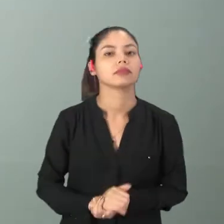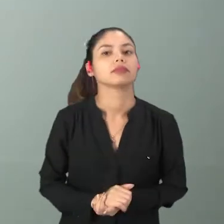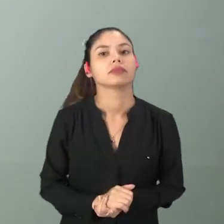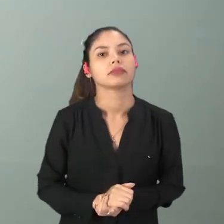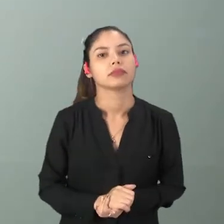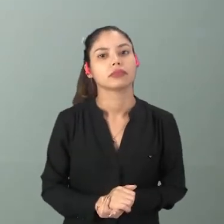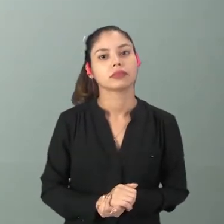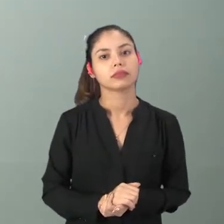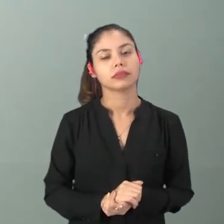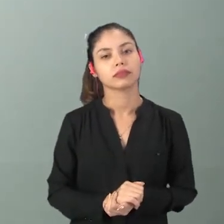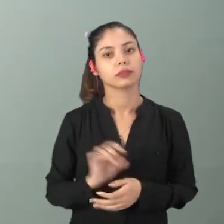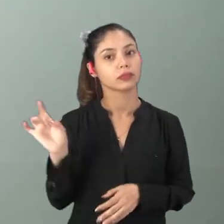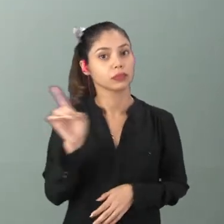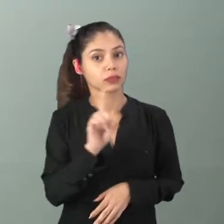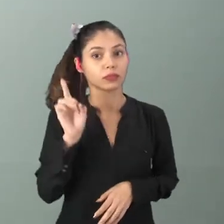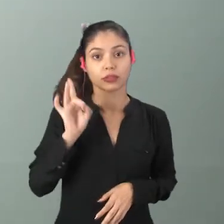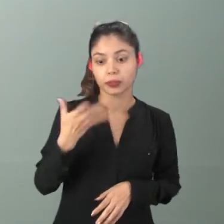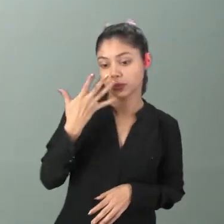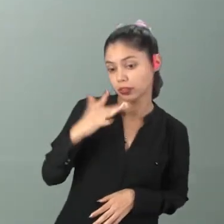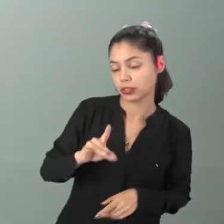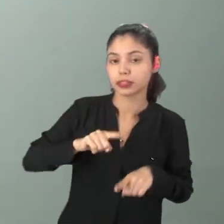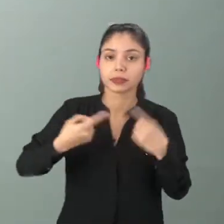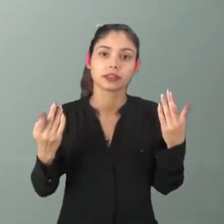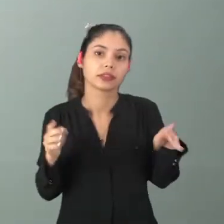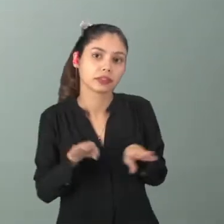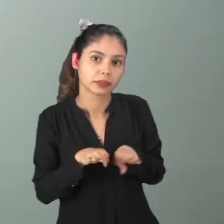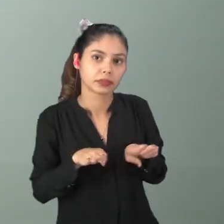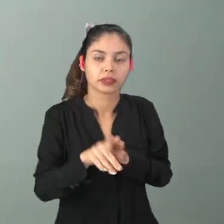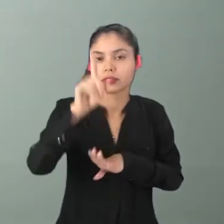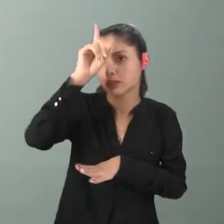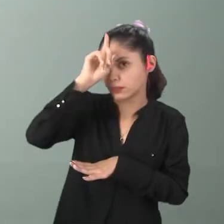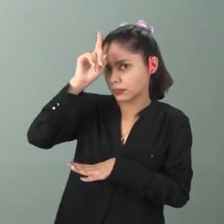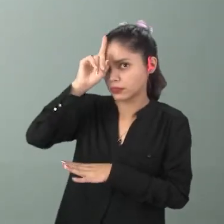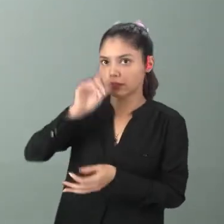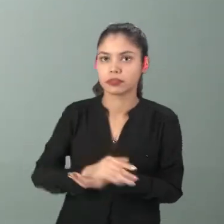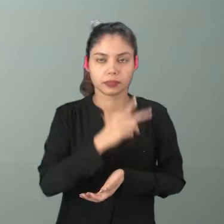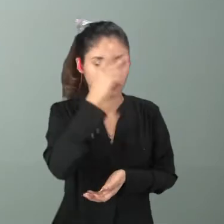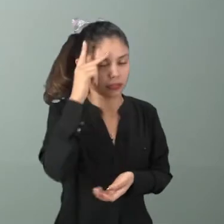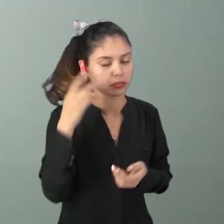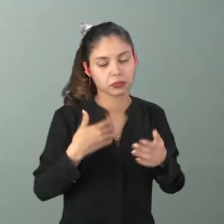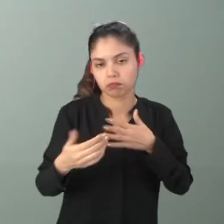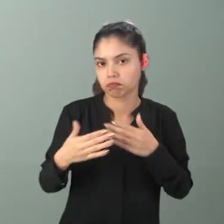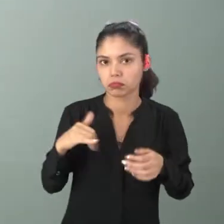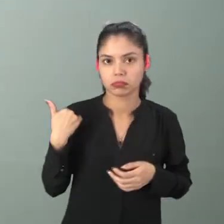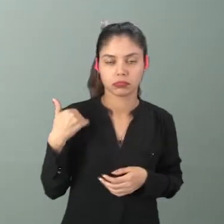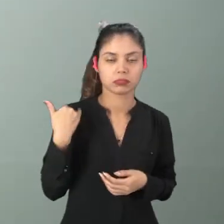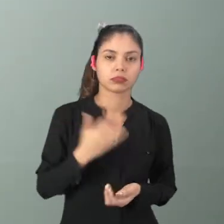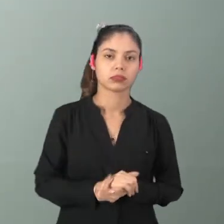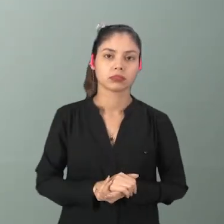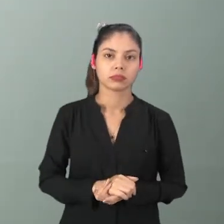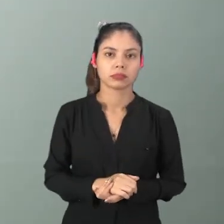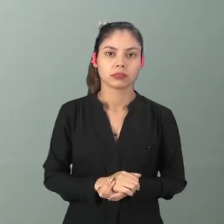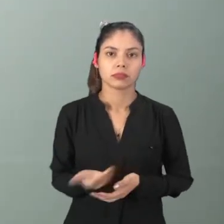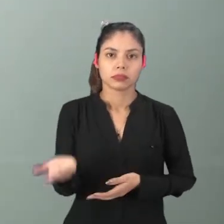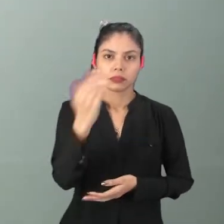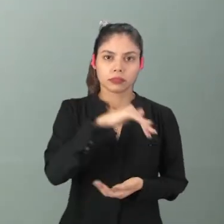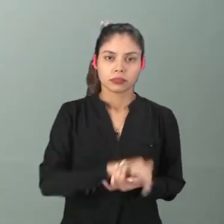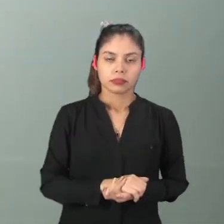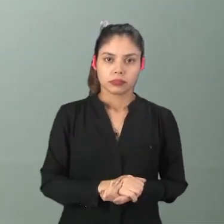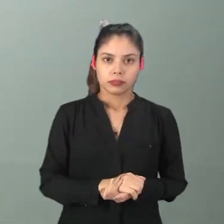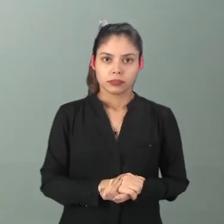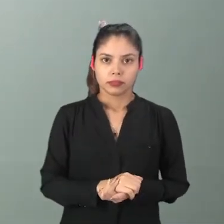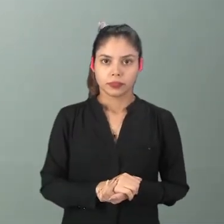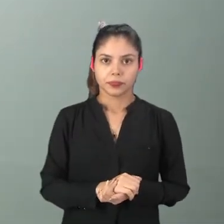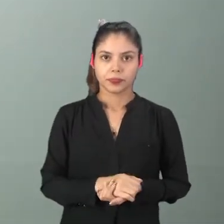tá? Não somente por crianças, mas também por adultos, por pessoas de todas as idades, certo? Então, vem comigo e